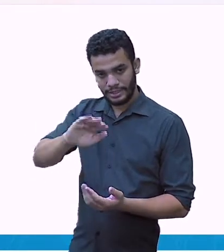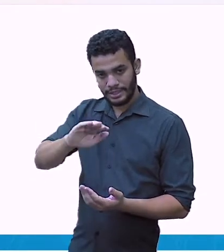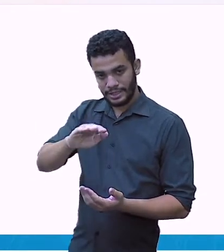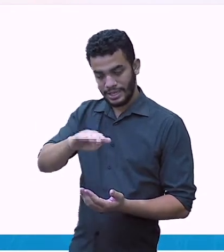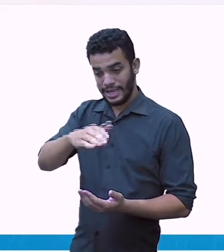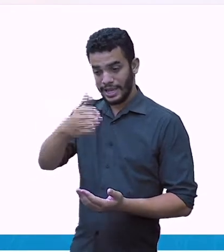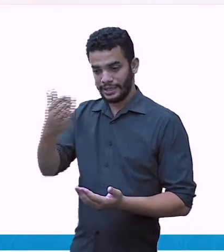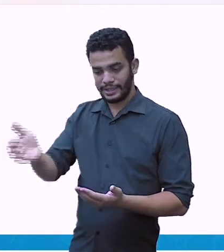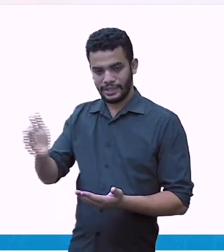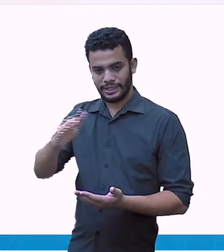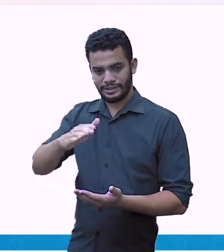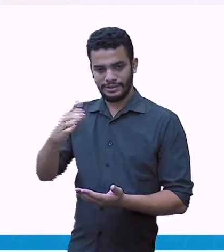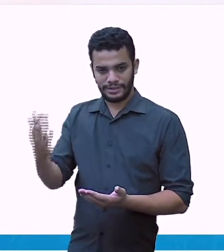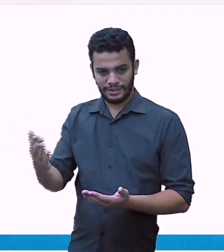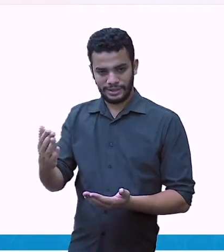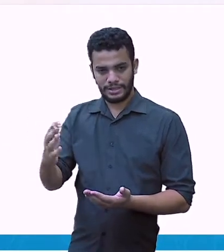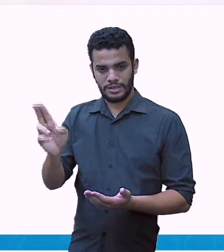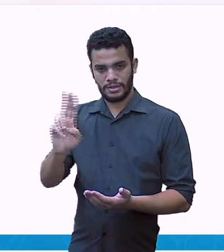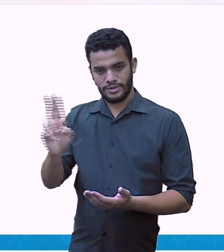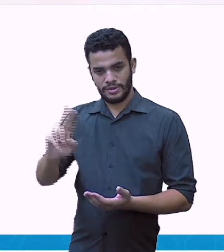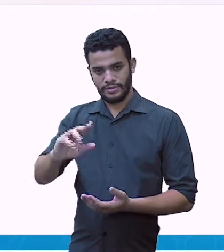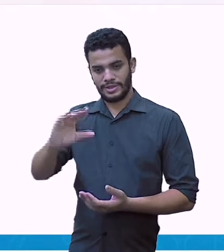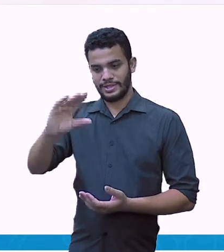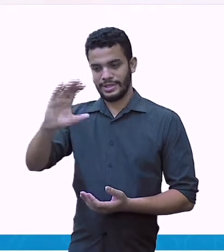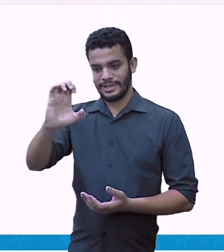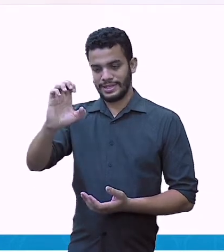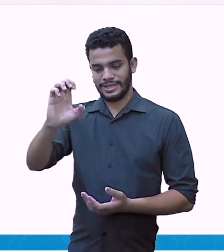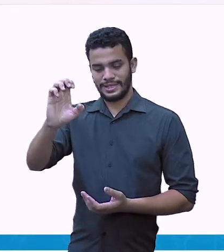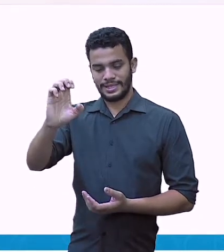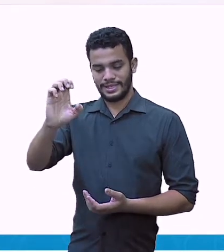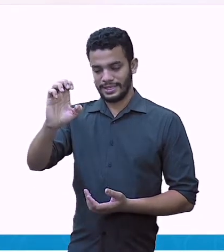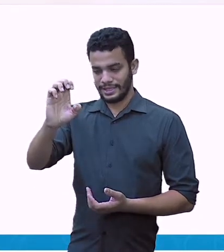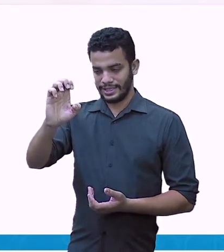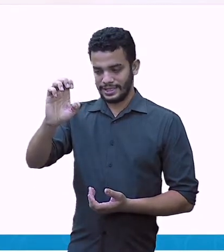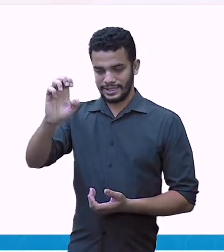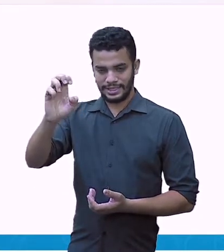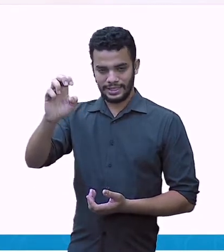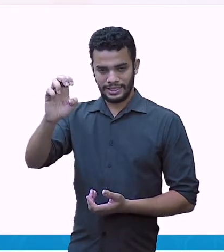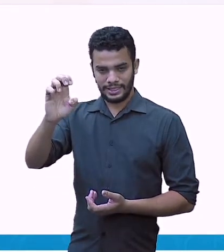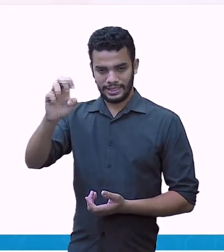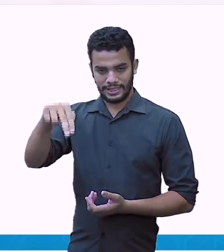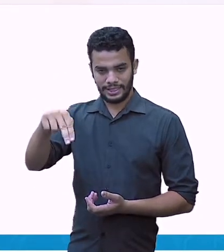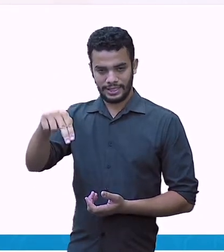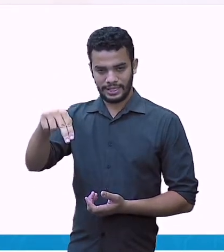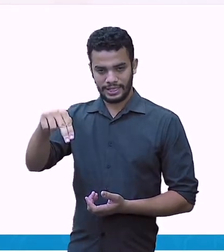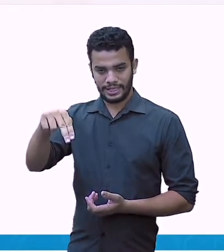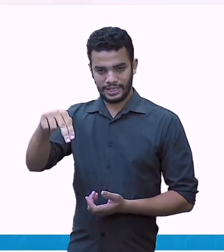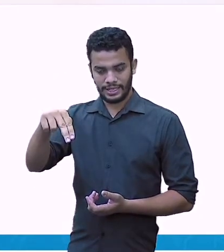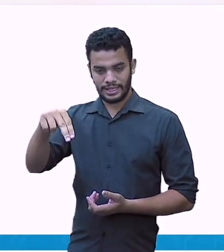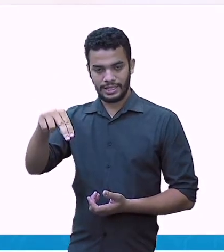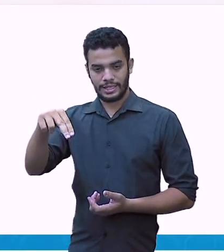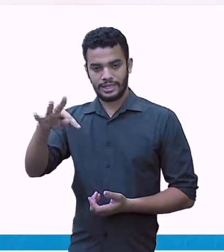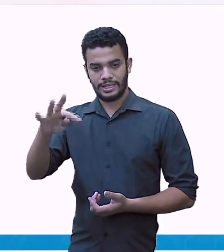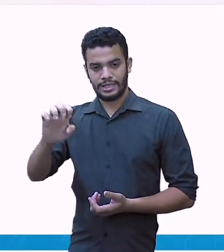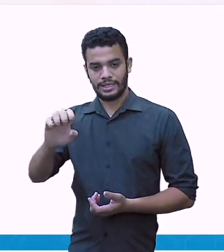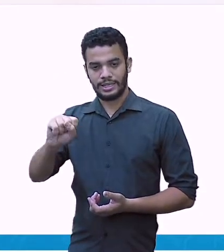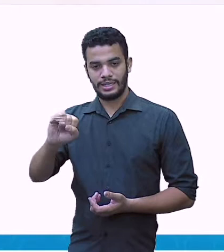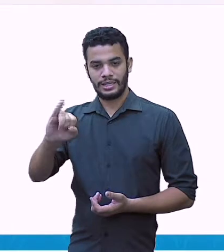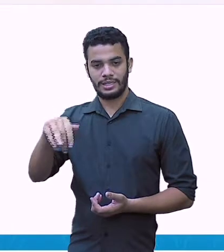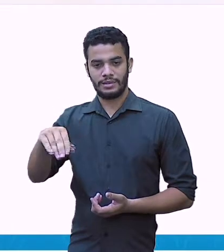Daniel pediu, olha, um balde de pipoca. Então, ele pediu, olha, um balde de